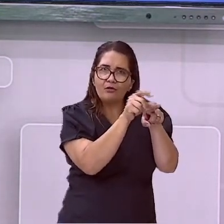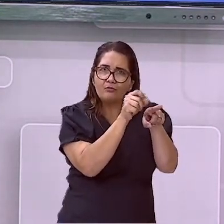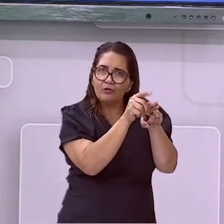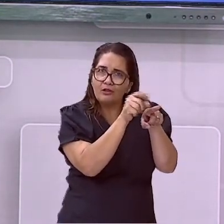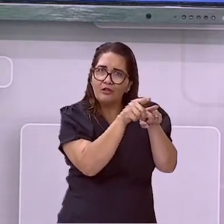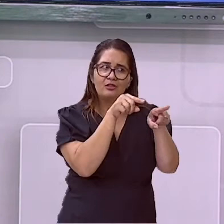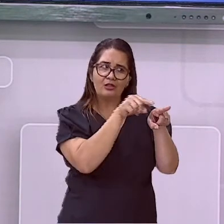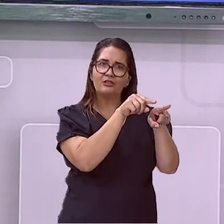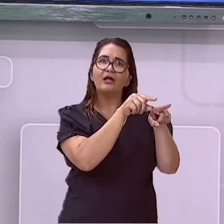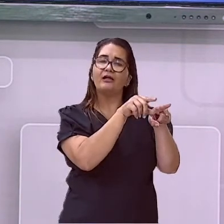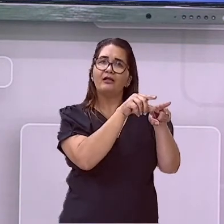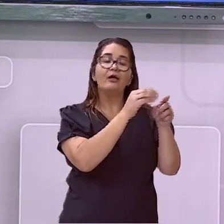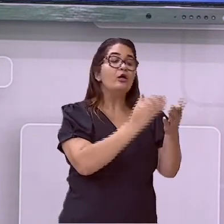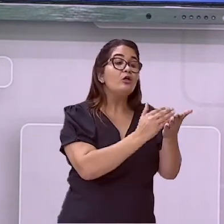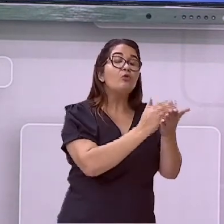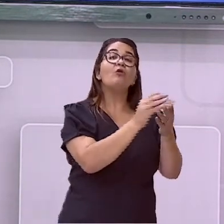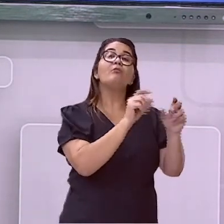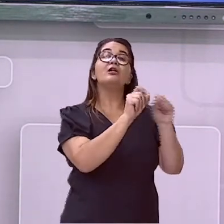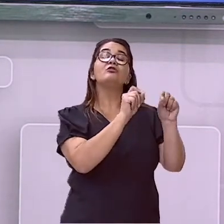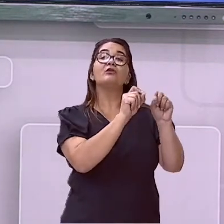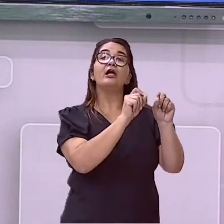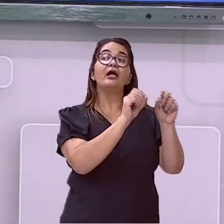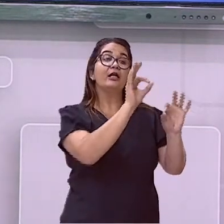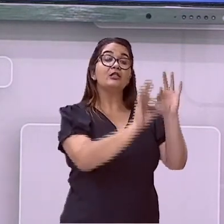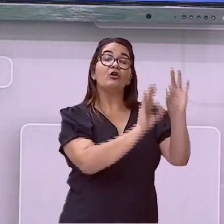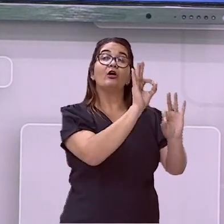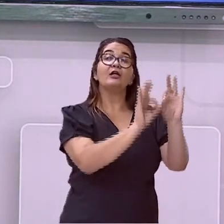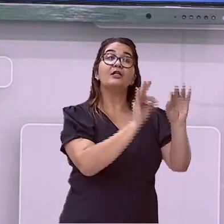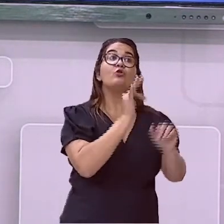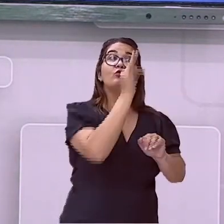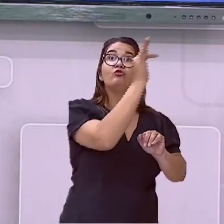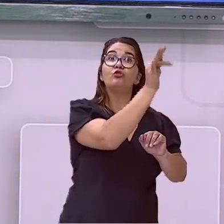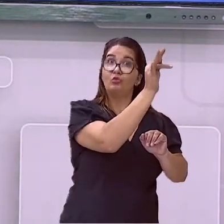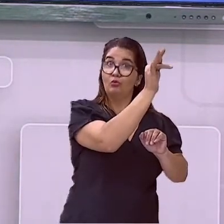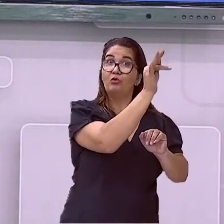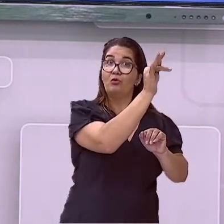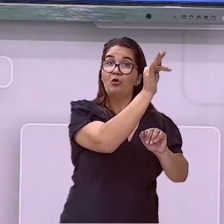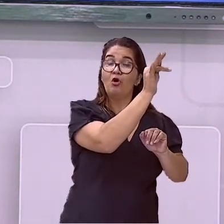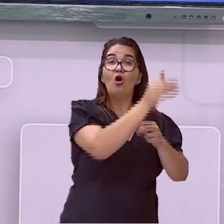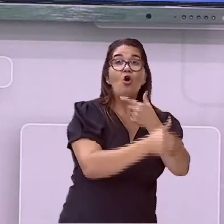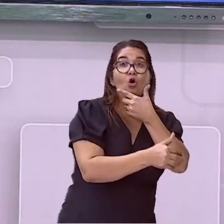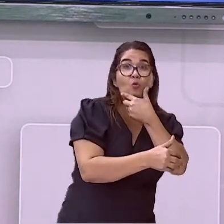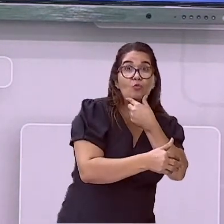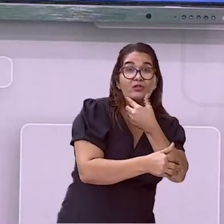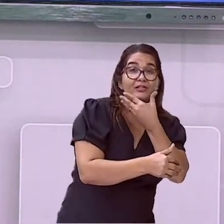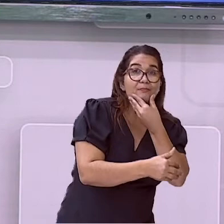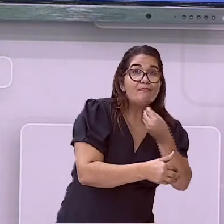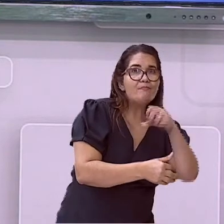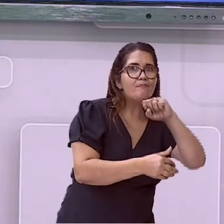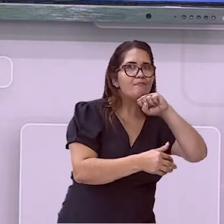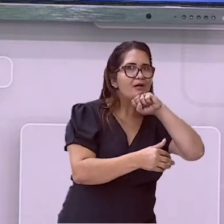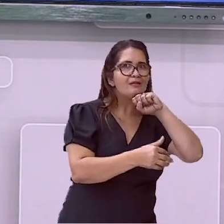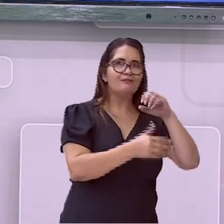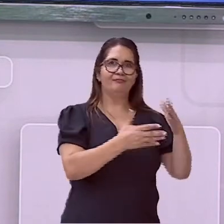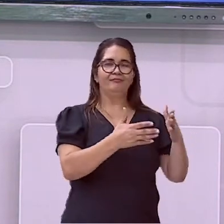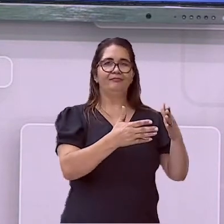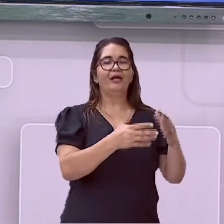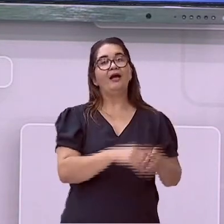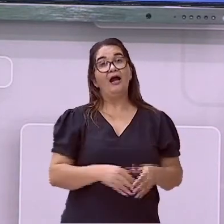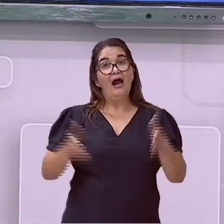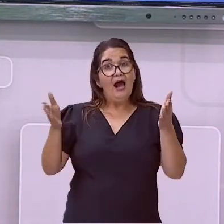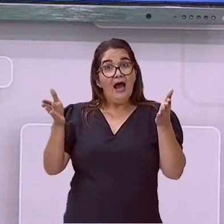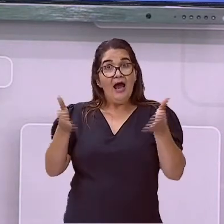produzindo o gameta masculino. Bom, e as meninas? Como que acontece nas meninas?